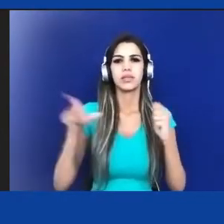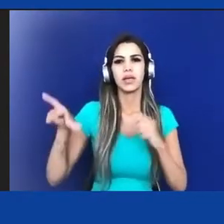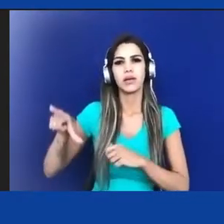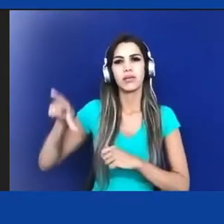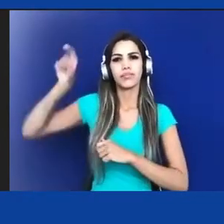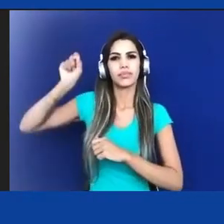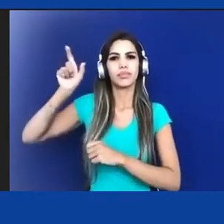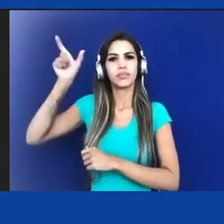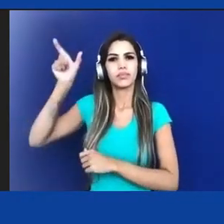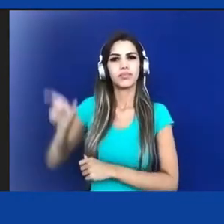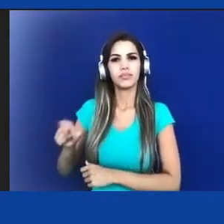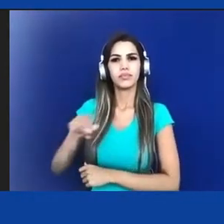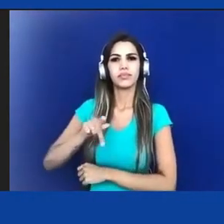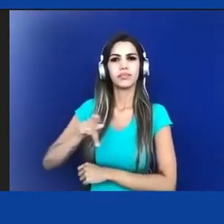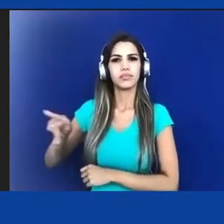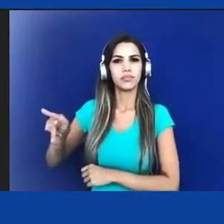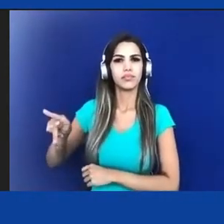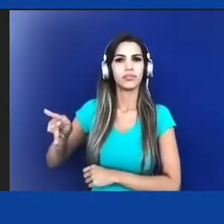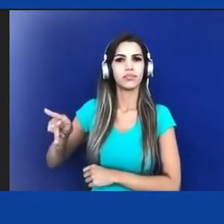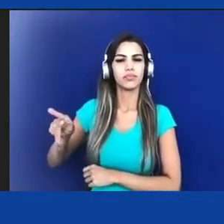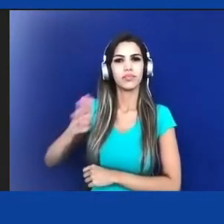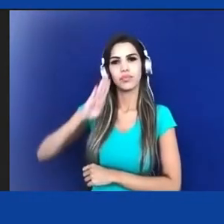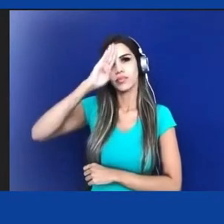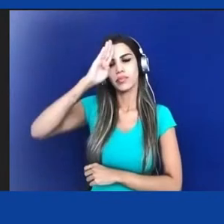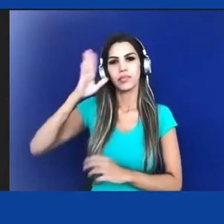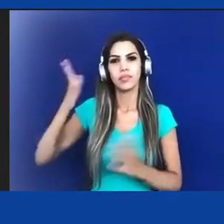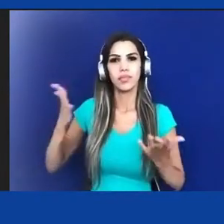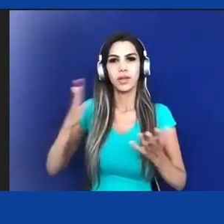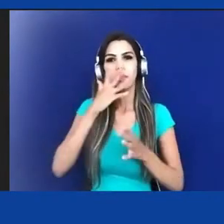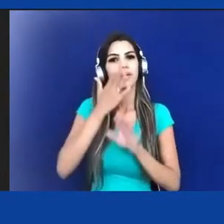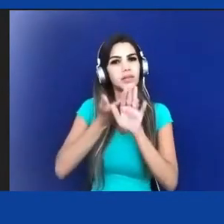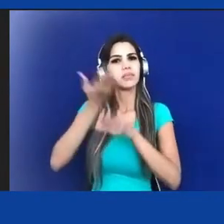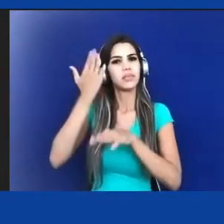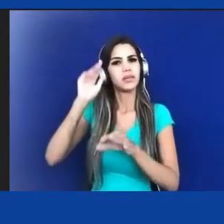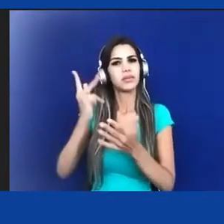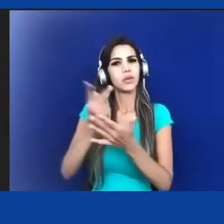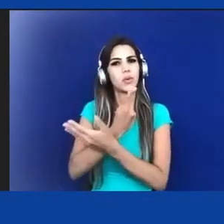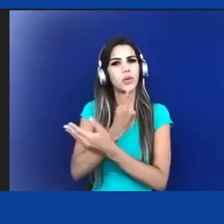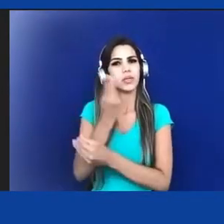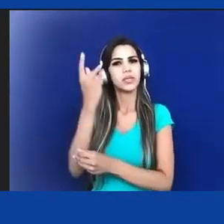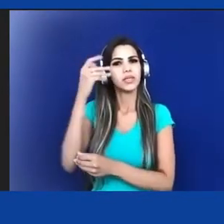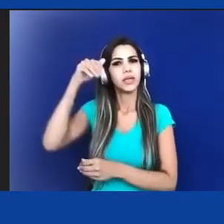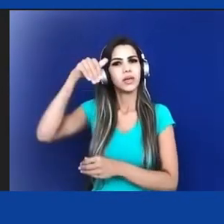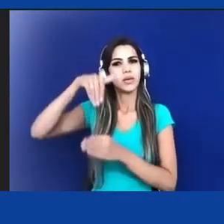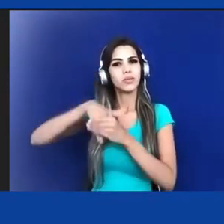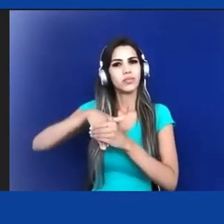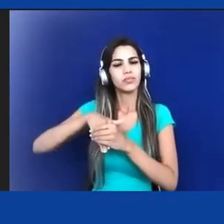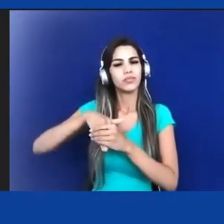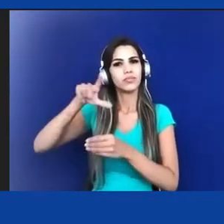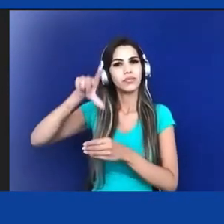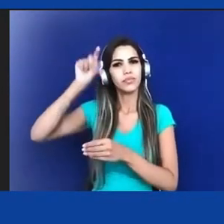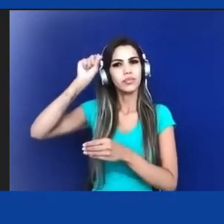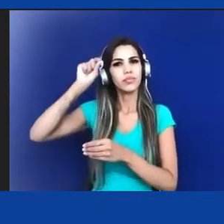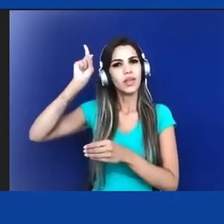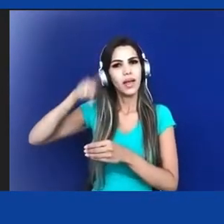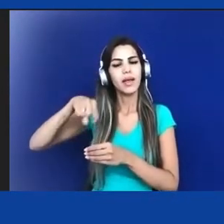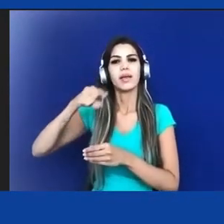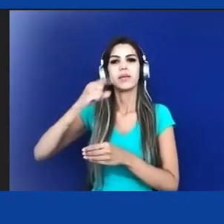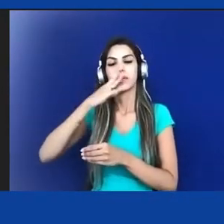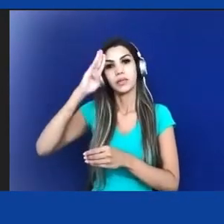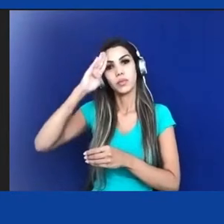questões... Mas, parece que essa era a questão central. Ou seja, a minha plataforma de